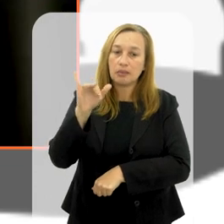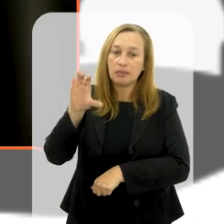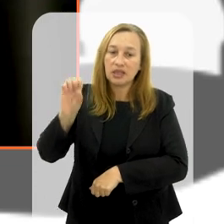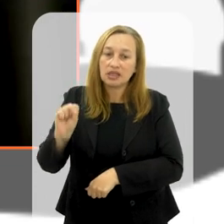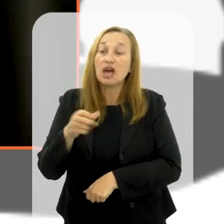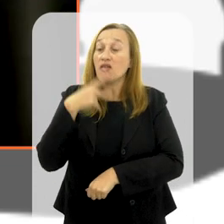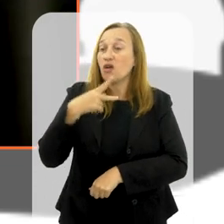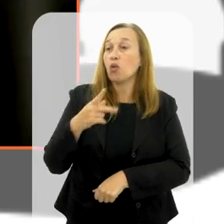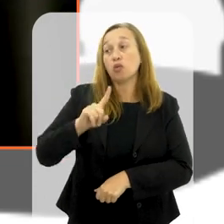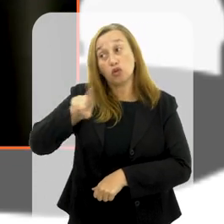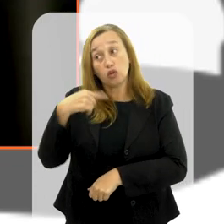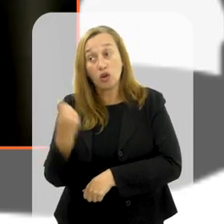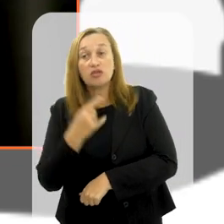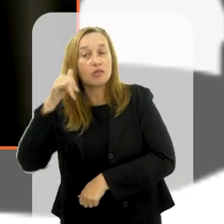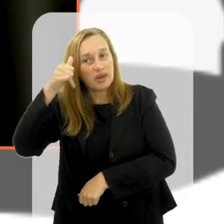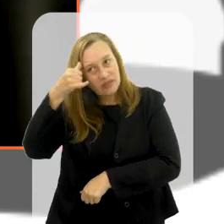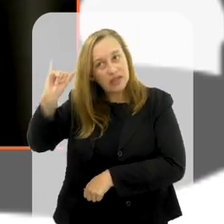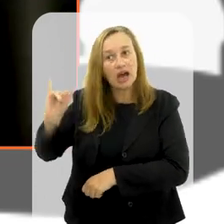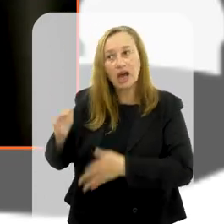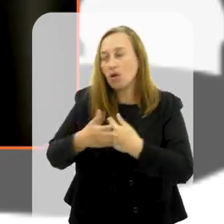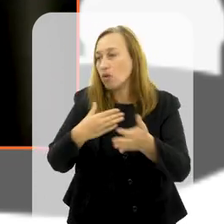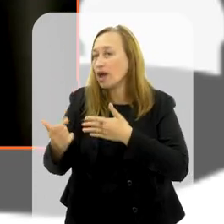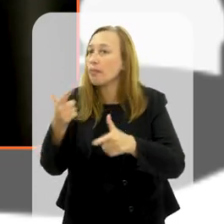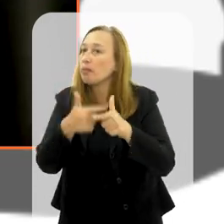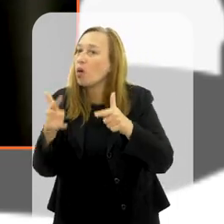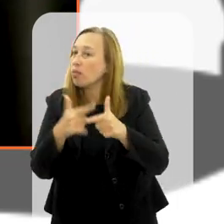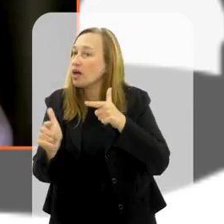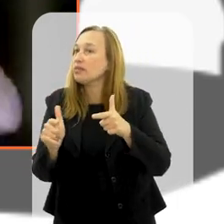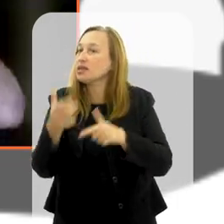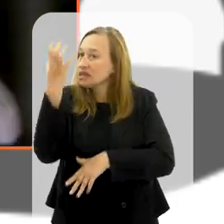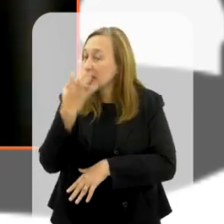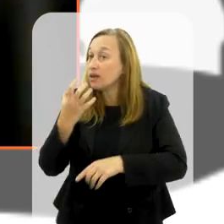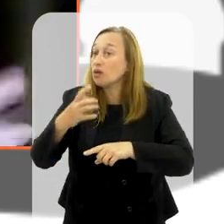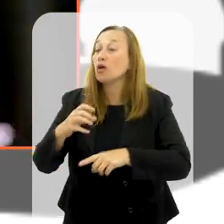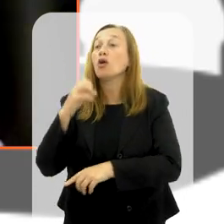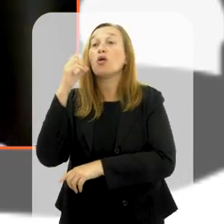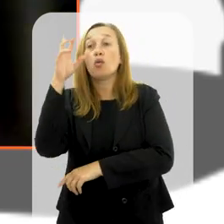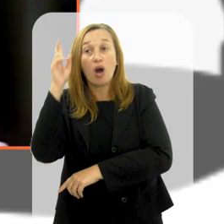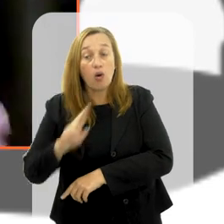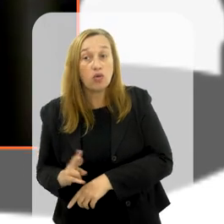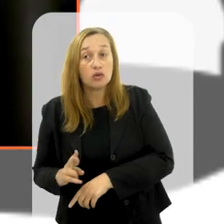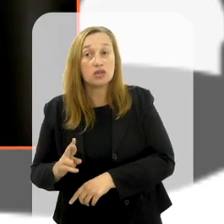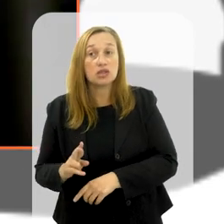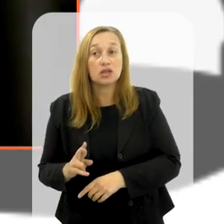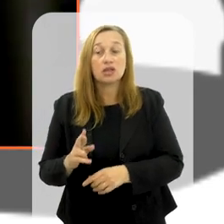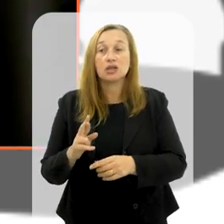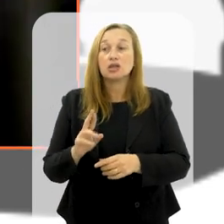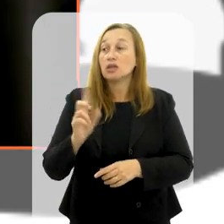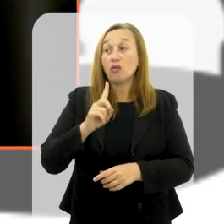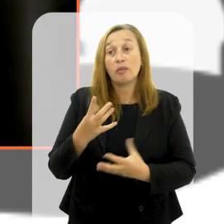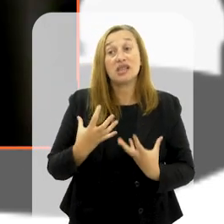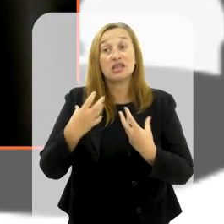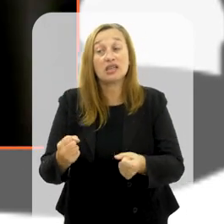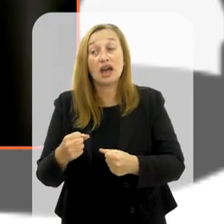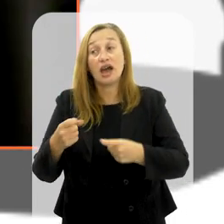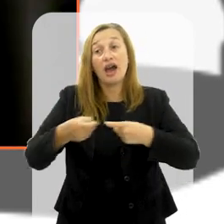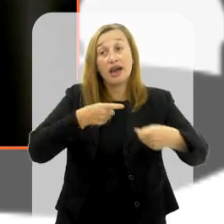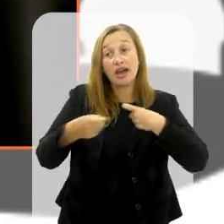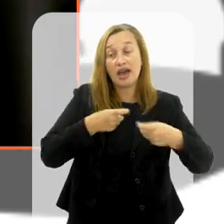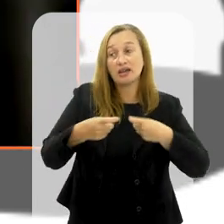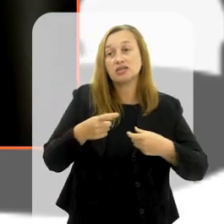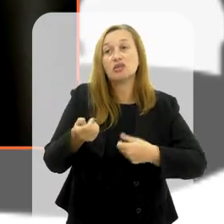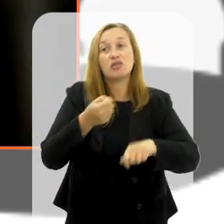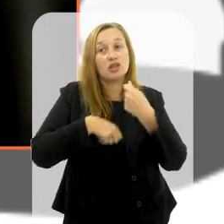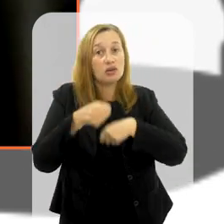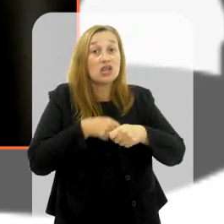olha, nós vamos evitar qualquer condenação rigorosíssima na Rússia, nós vamos condenar a guerra. E